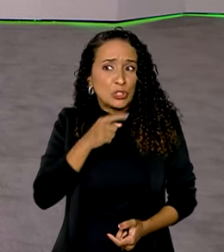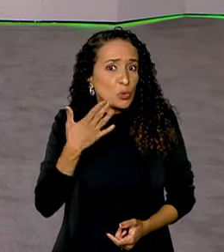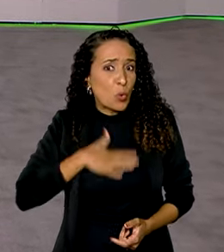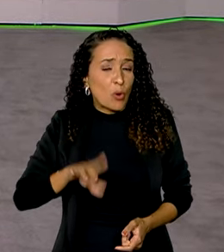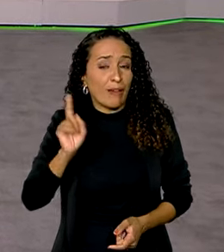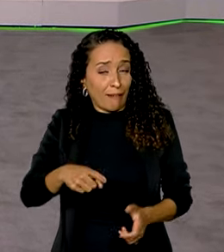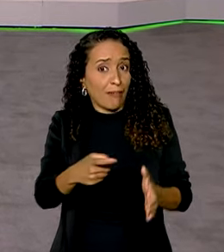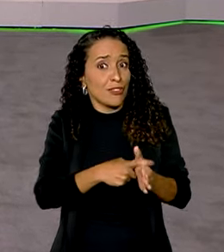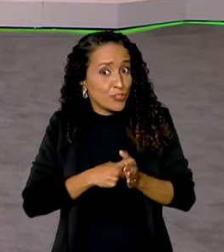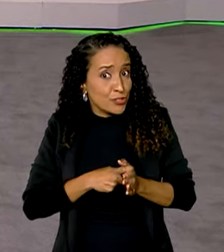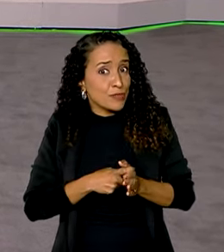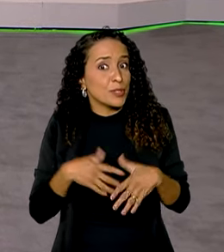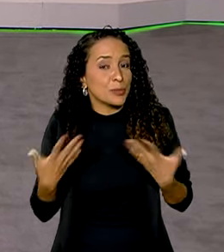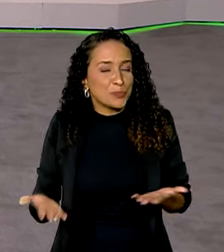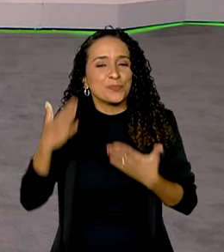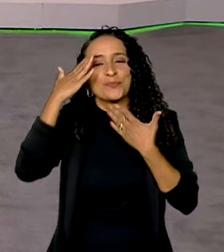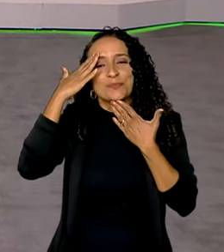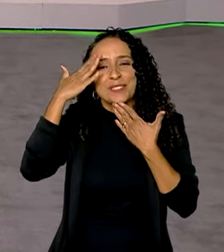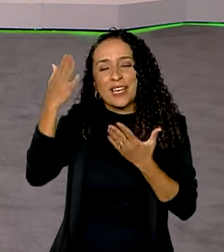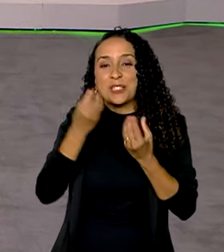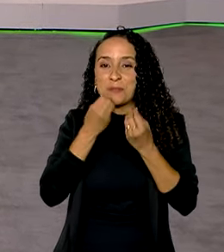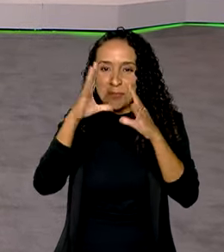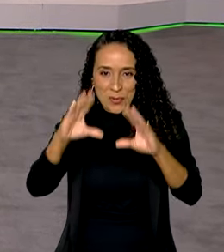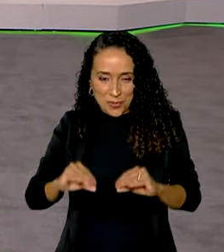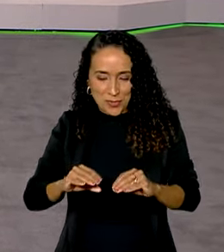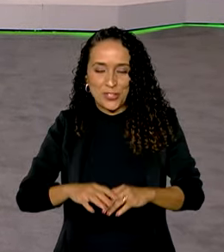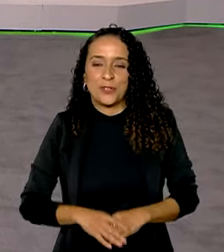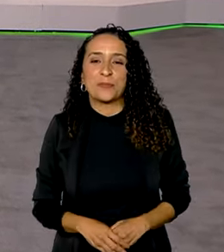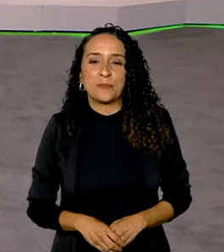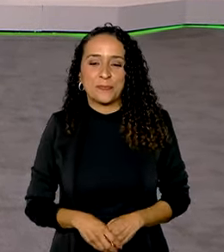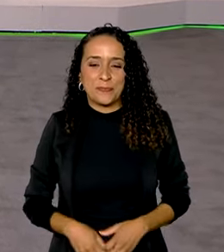dívida, né? Obrigada, boa noite para você.